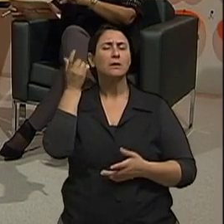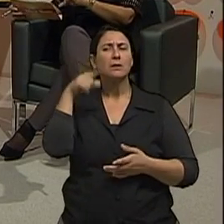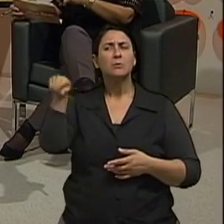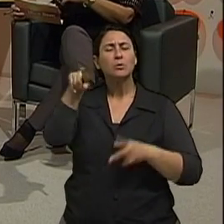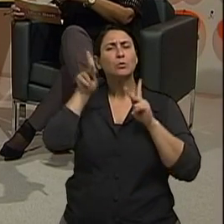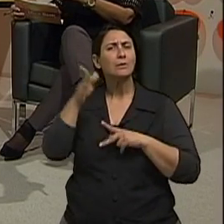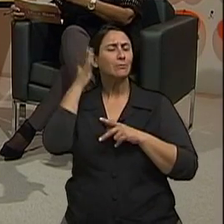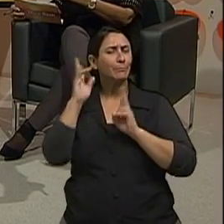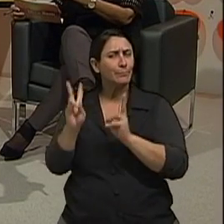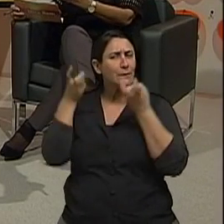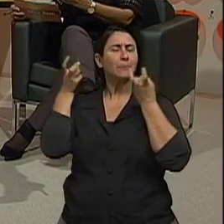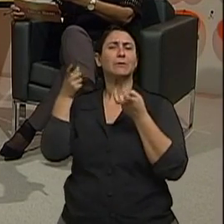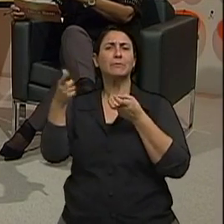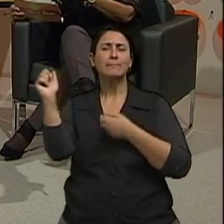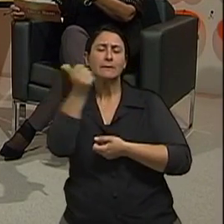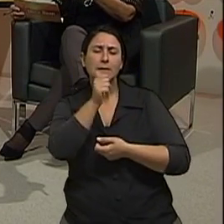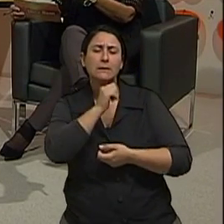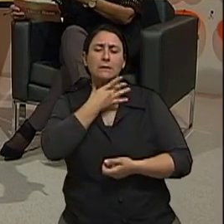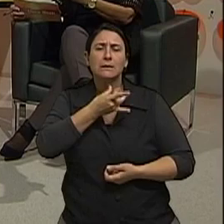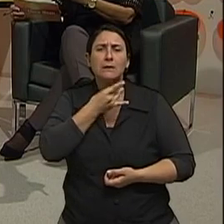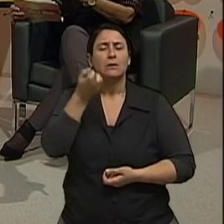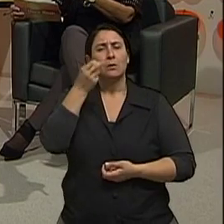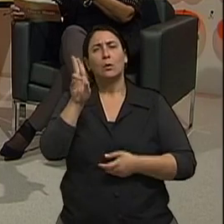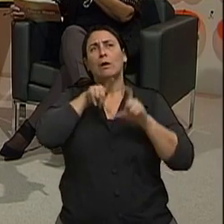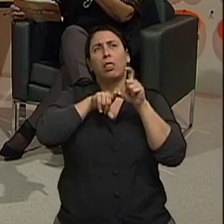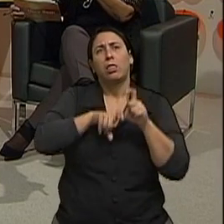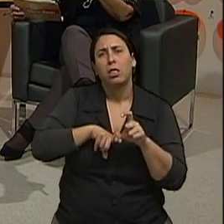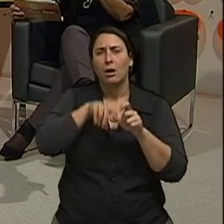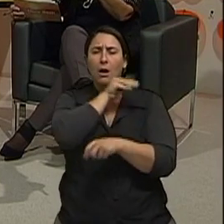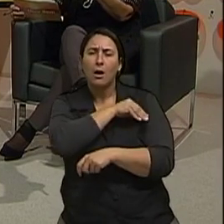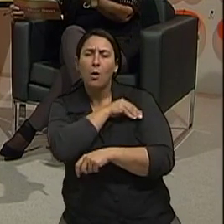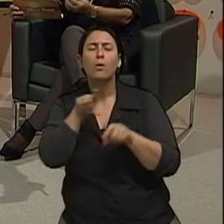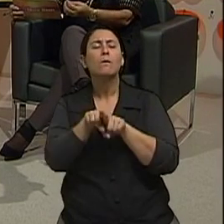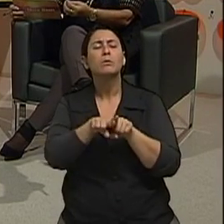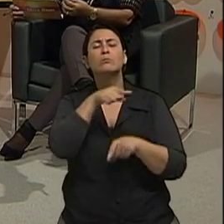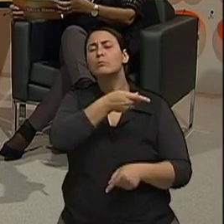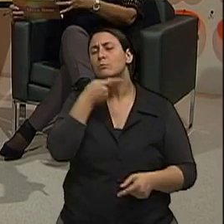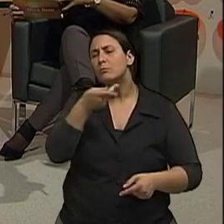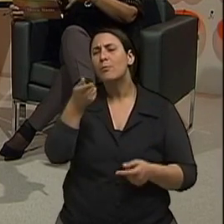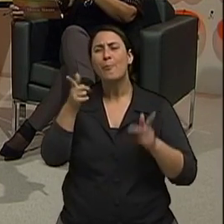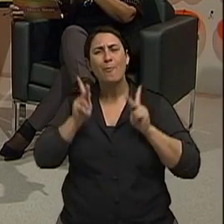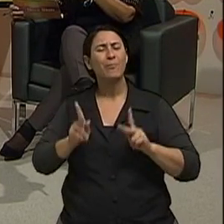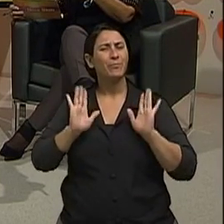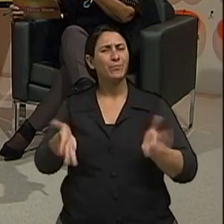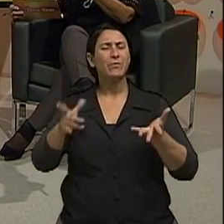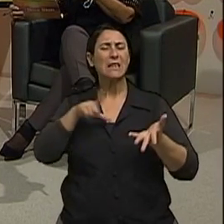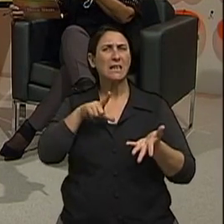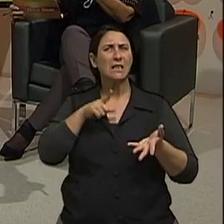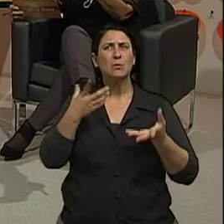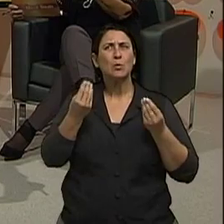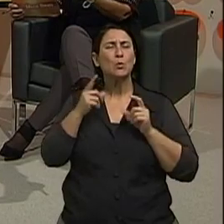da identificação, quando realmente a pessoa já está dependente, já é